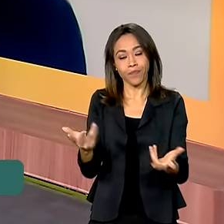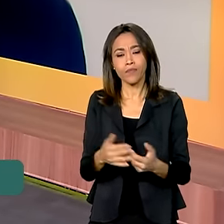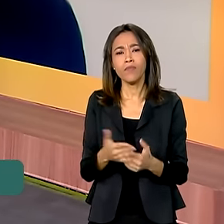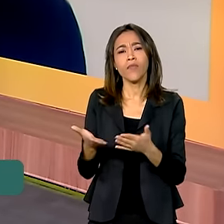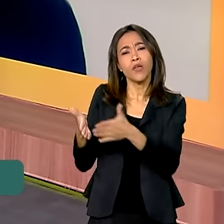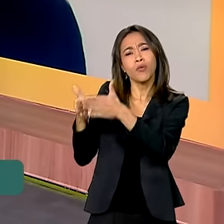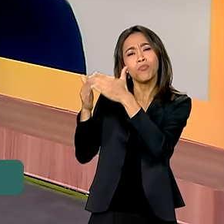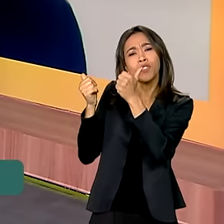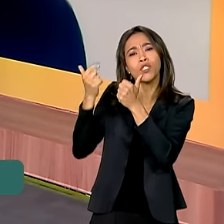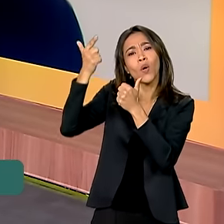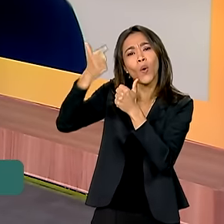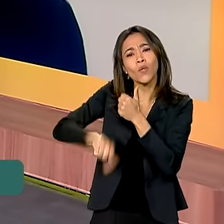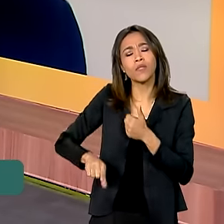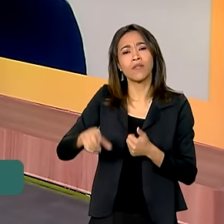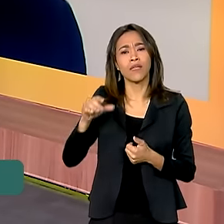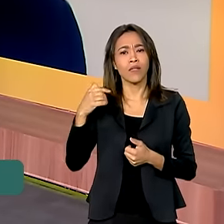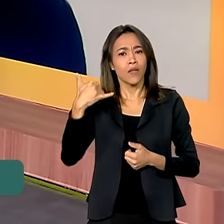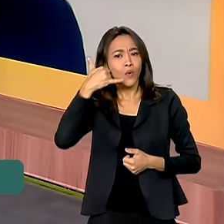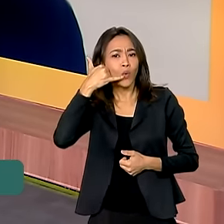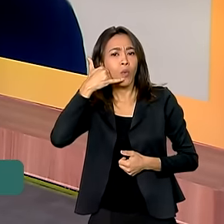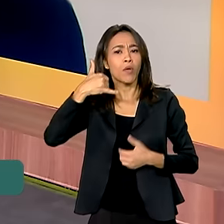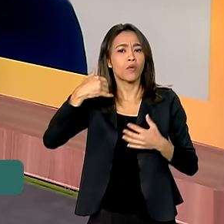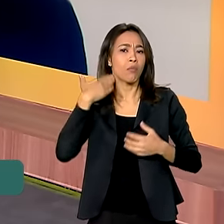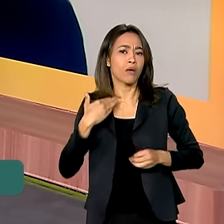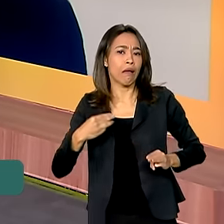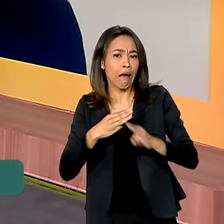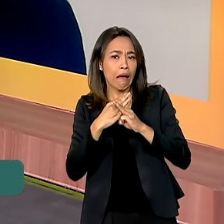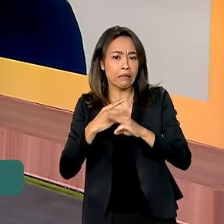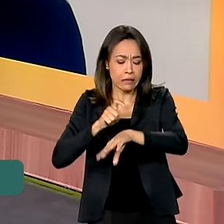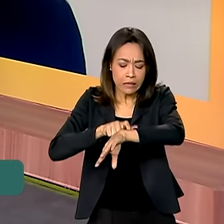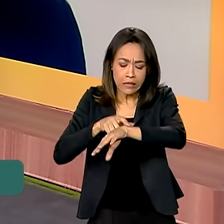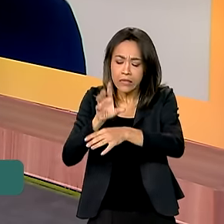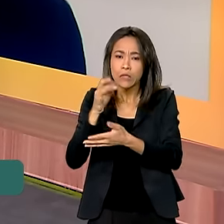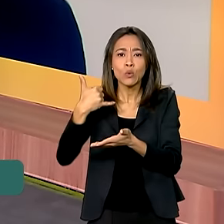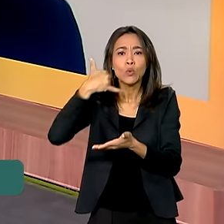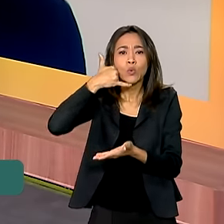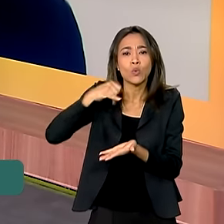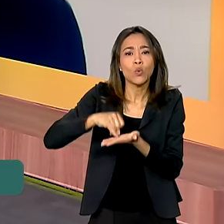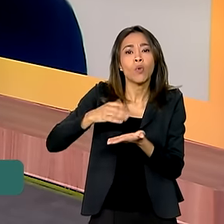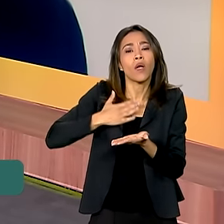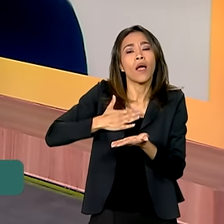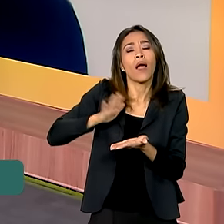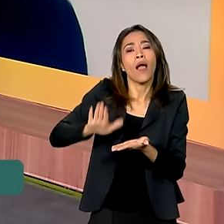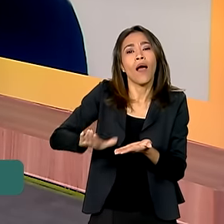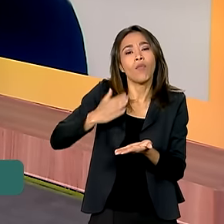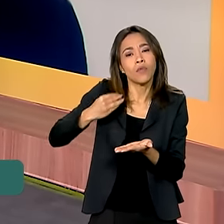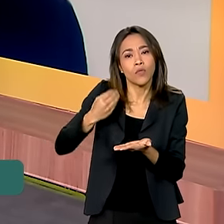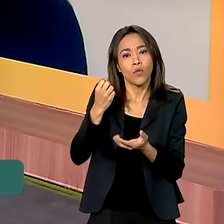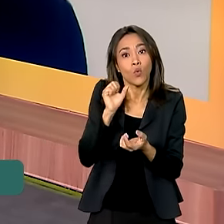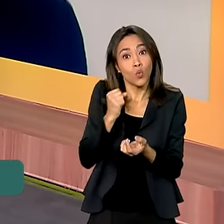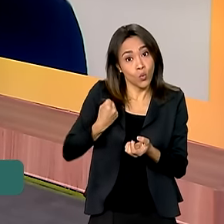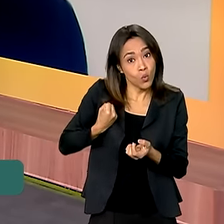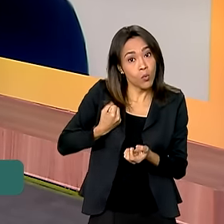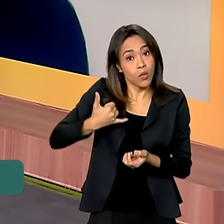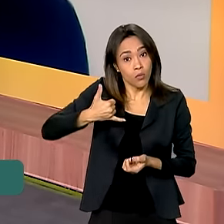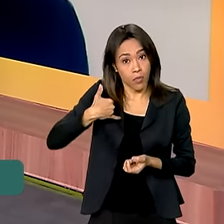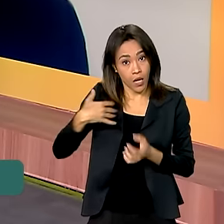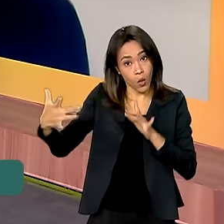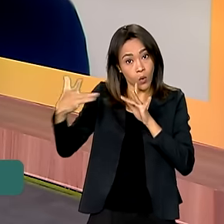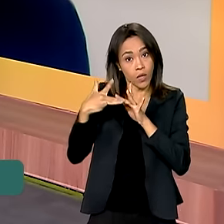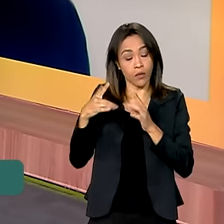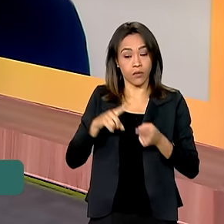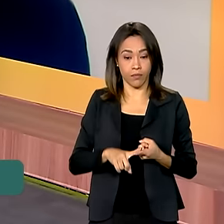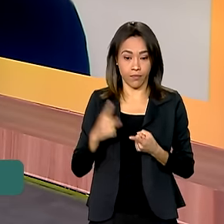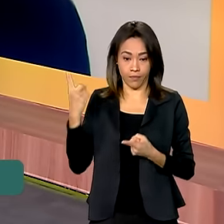mais uma vez o 0800 da Caixa. Para quem não teve tempo, pode repetir calmamente o número da Caixa para quem quiser fazer contato.